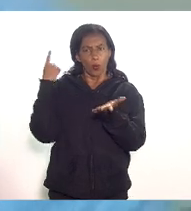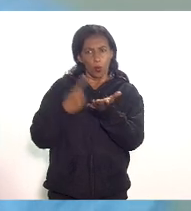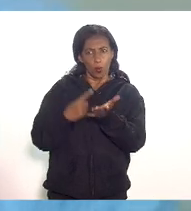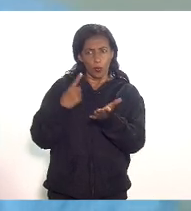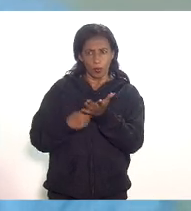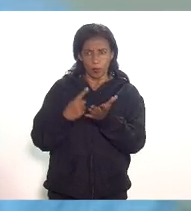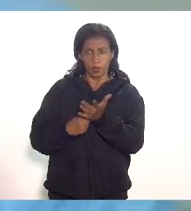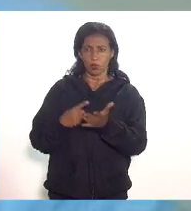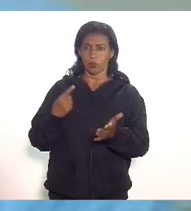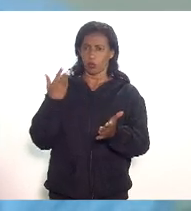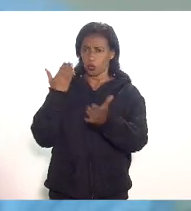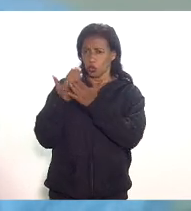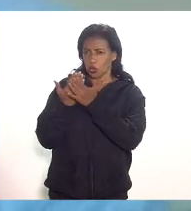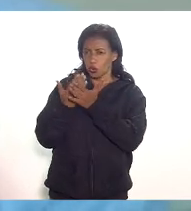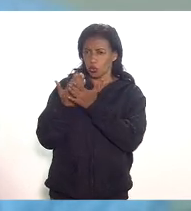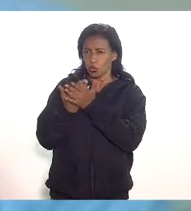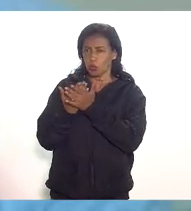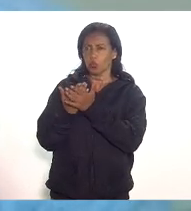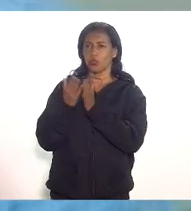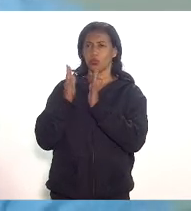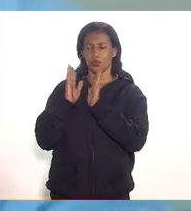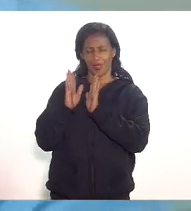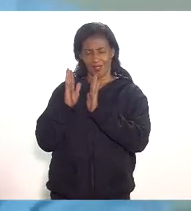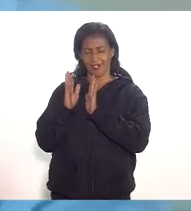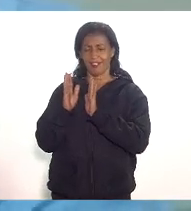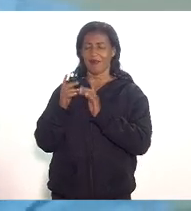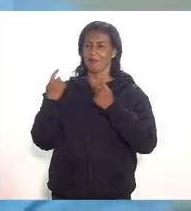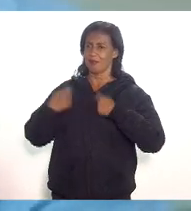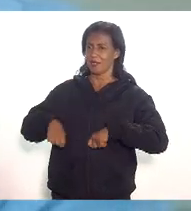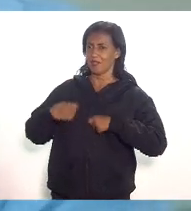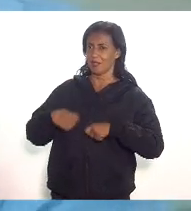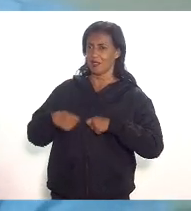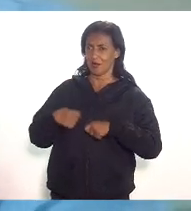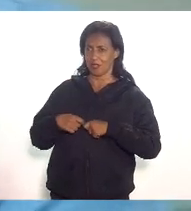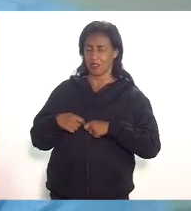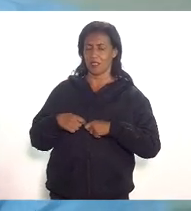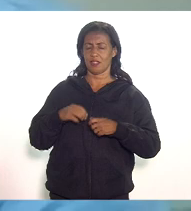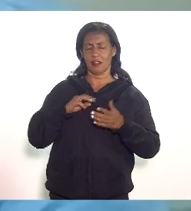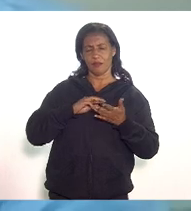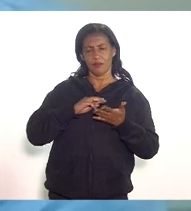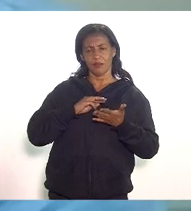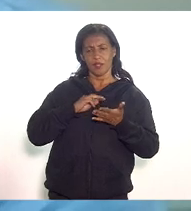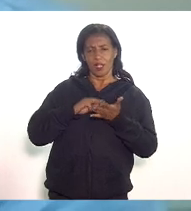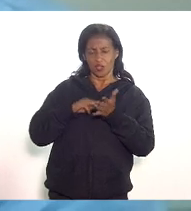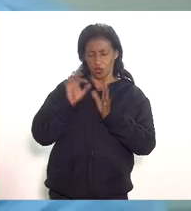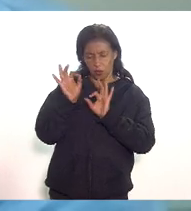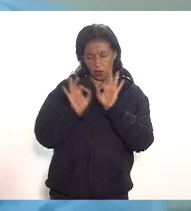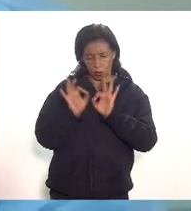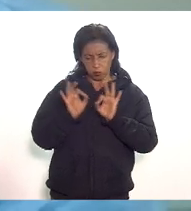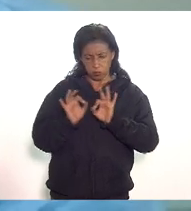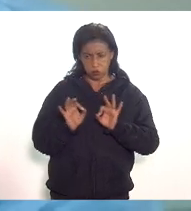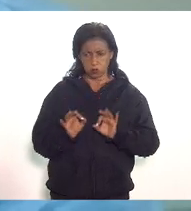seja feito encaminhado à comissão de tributação que a gente possa fazer a análise disso